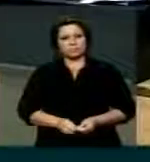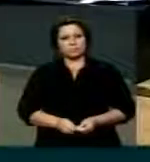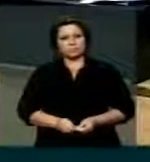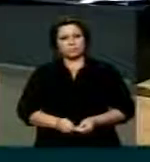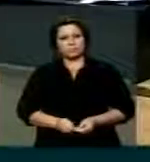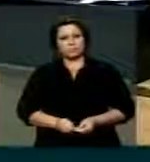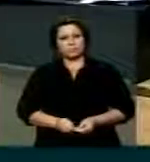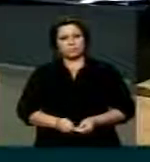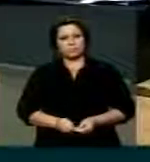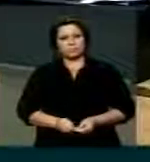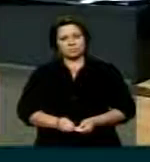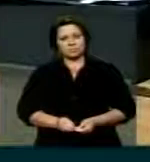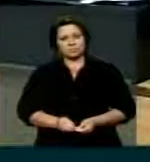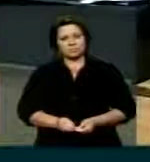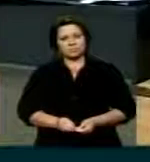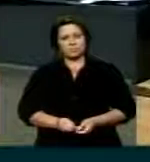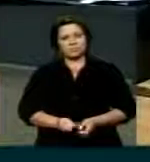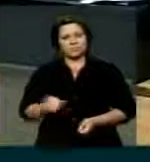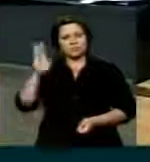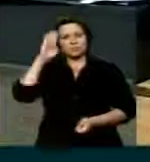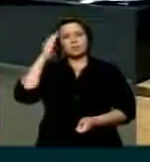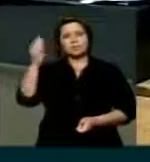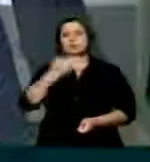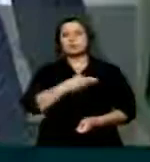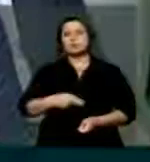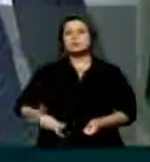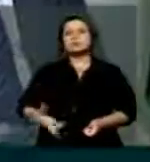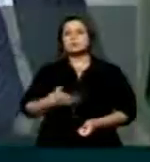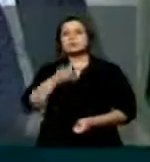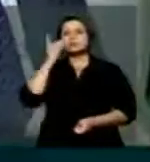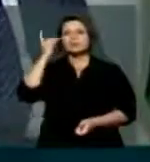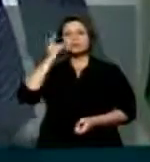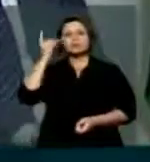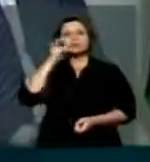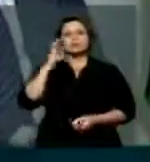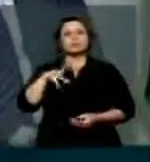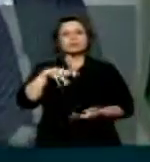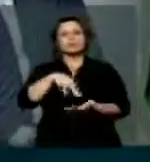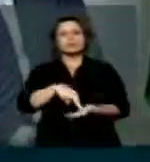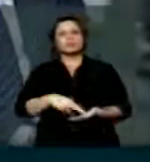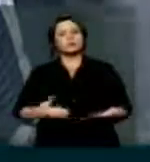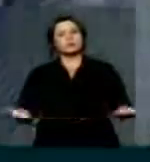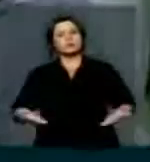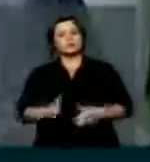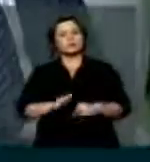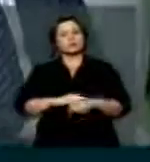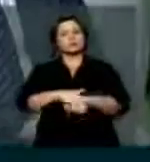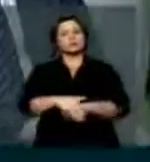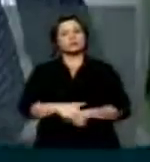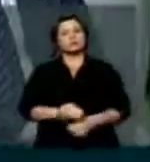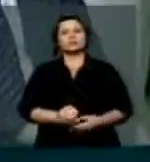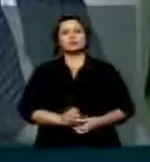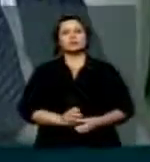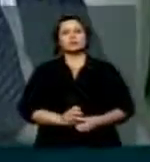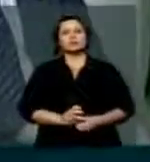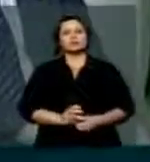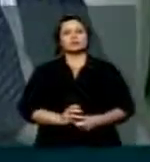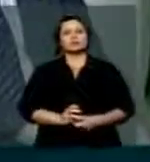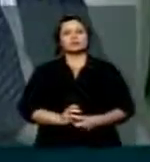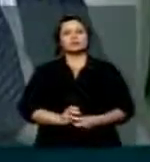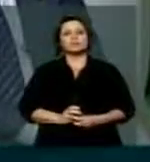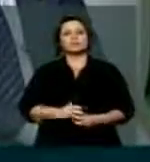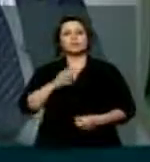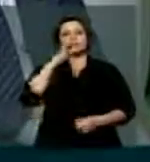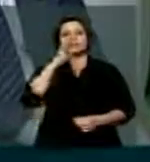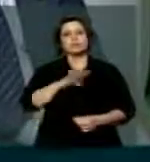Obrigado, presidente, senhoras e senhores deputados. Eu trago à tribuna, nesta noite, presidente, uma grave